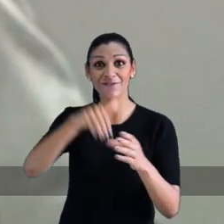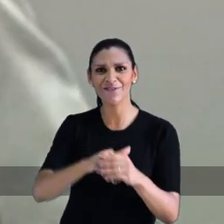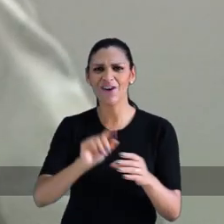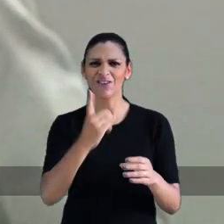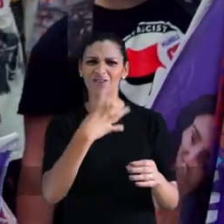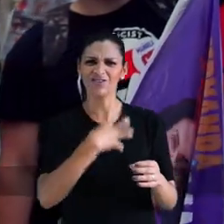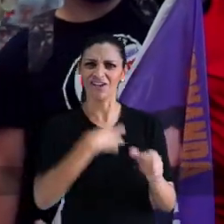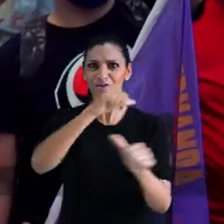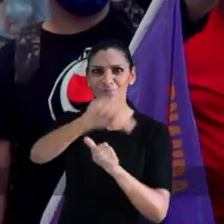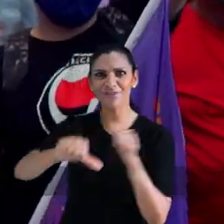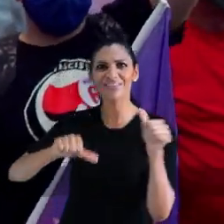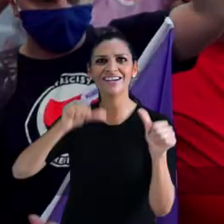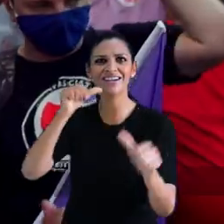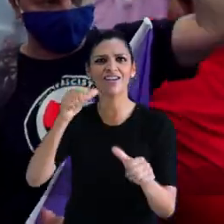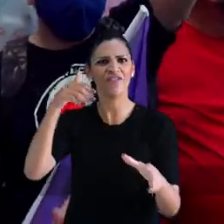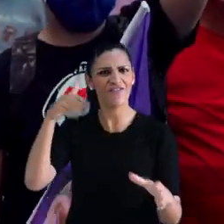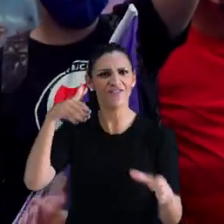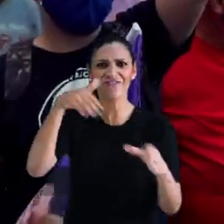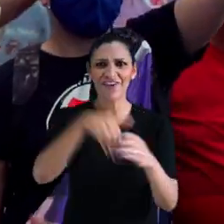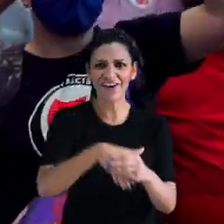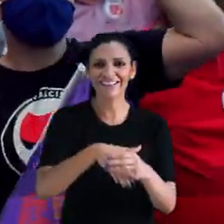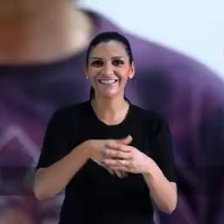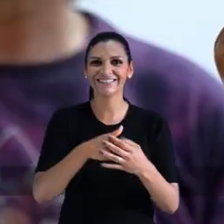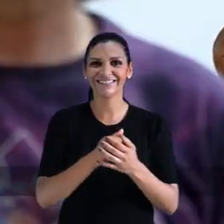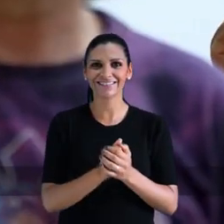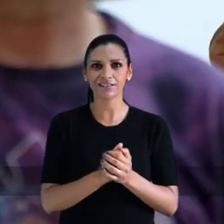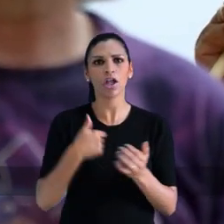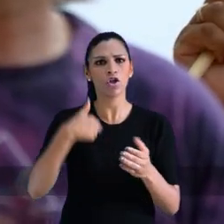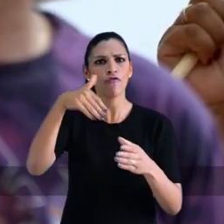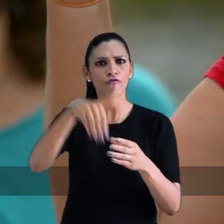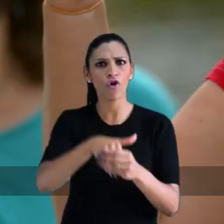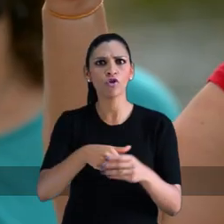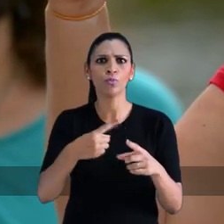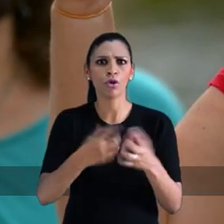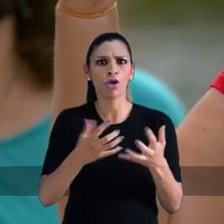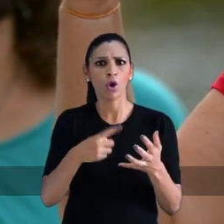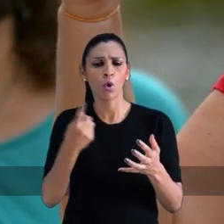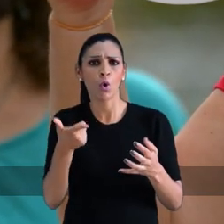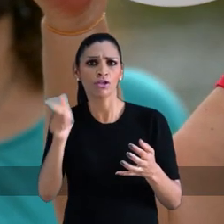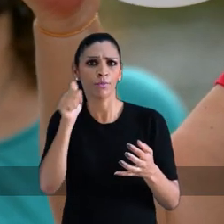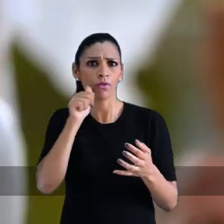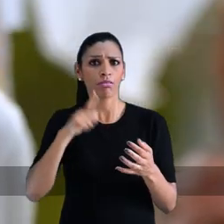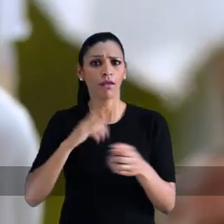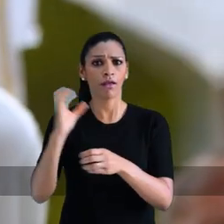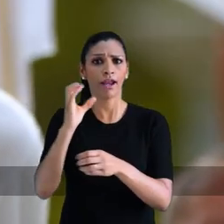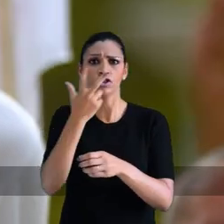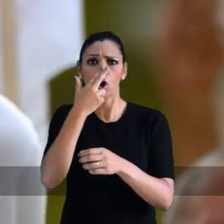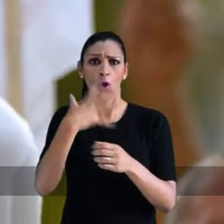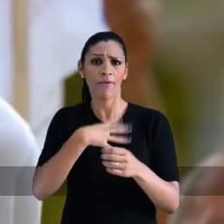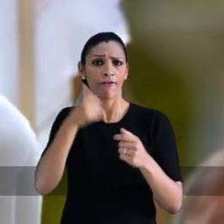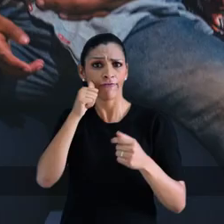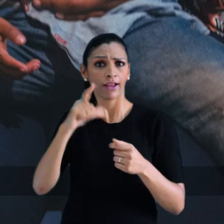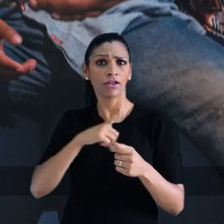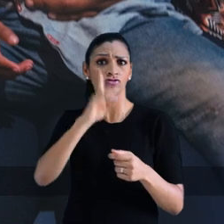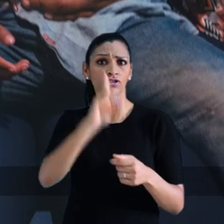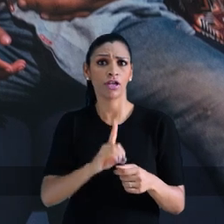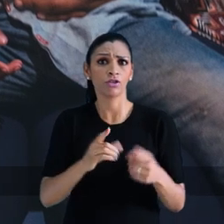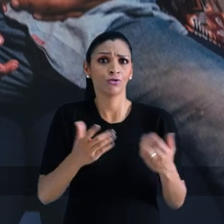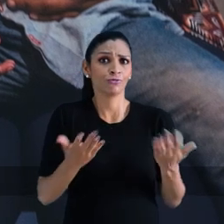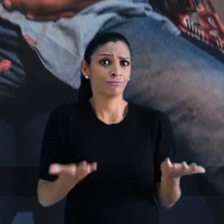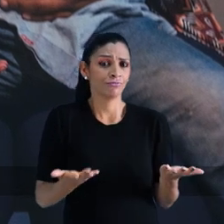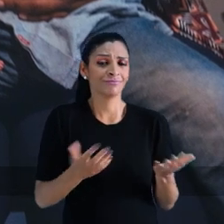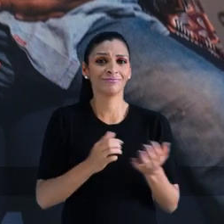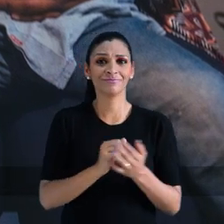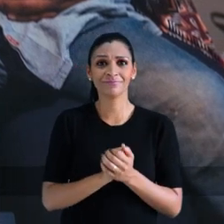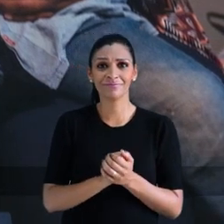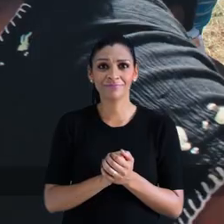arma. Põe o teu voto na mão. O voto é tua única arma. Eu voto porque eu quero que a outra mulher tenha a